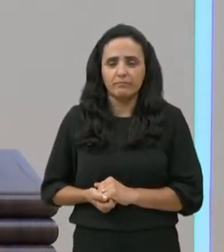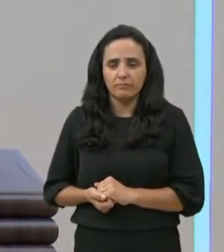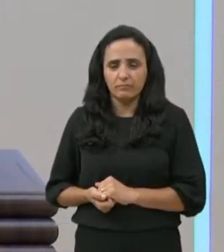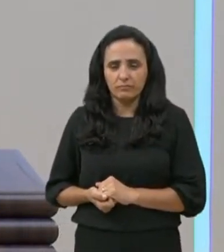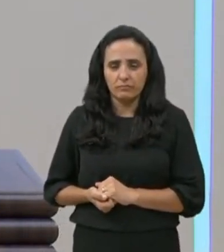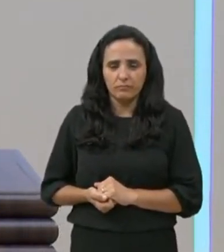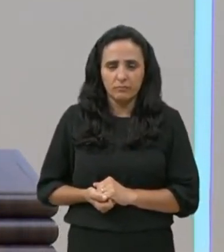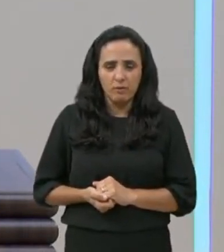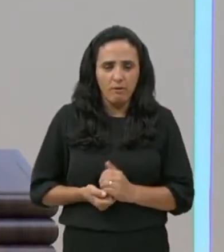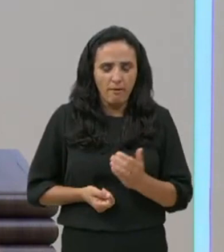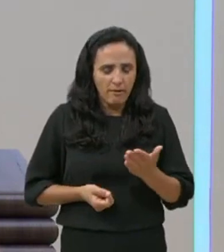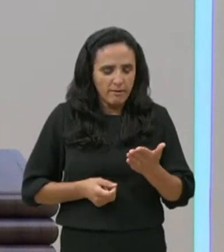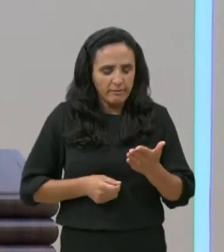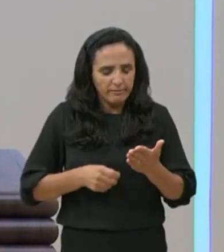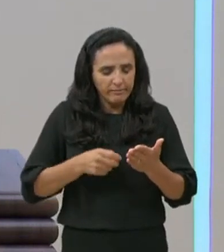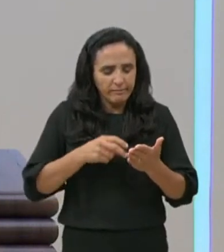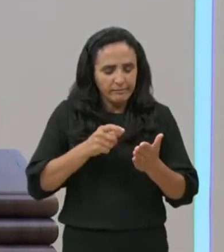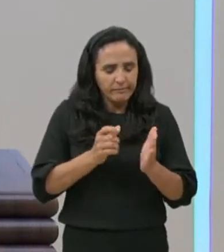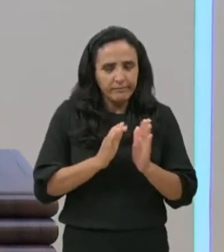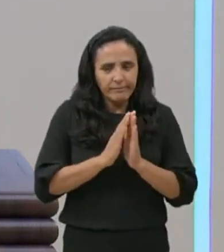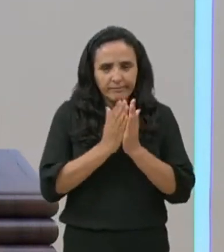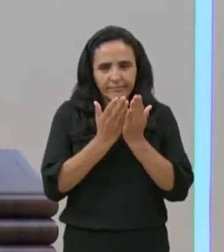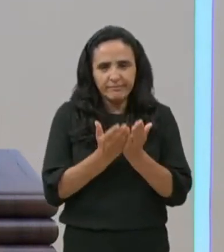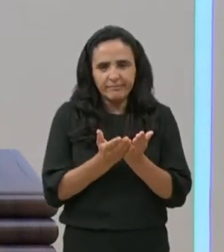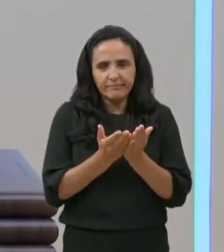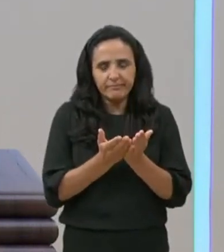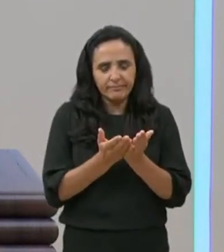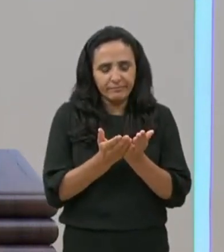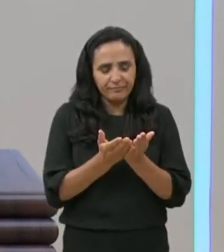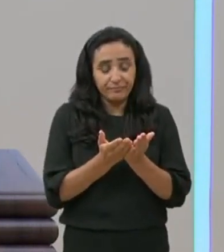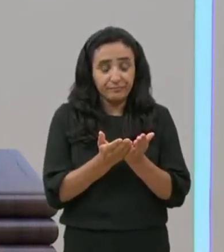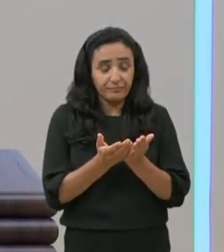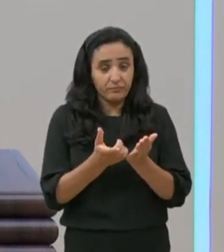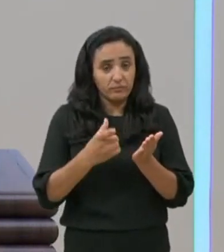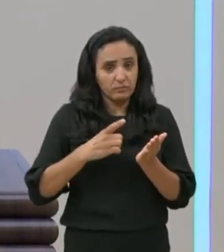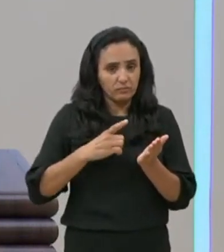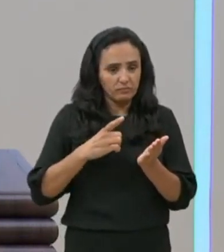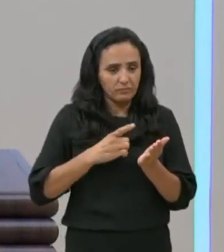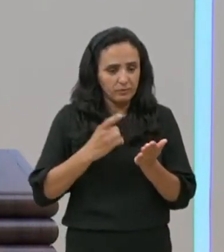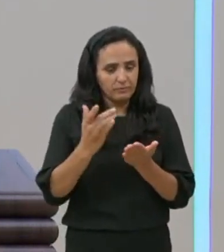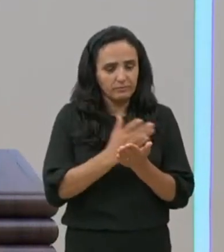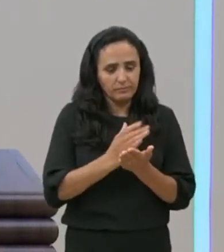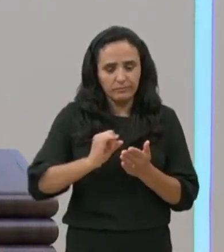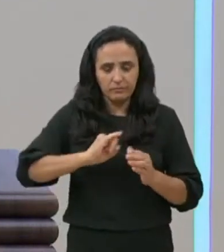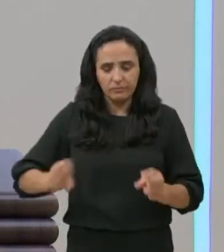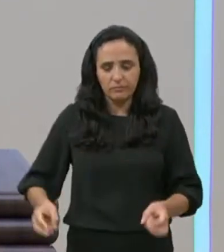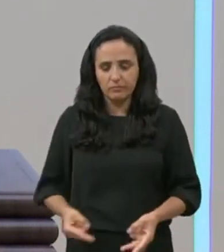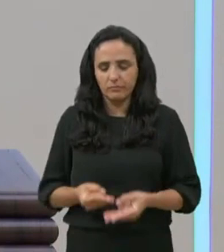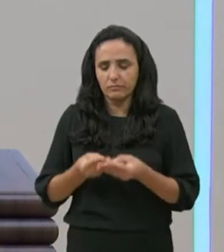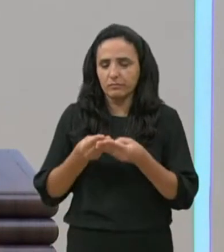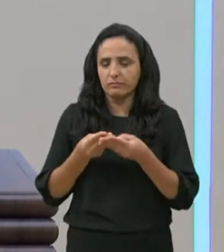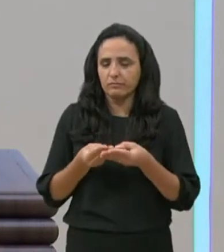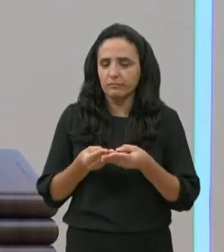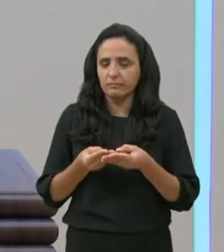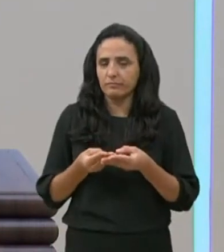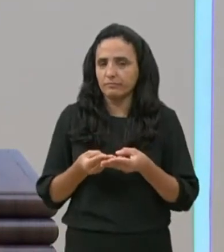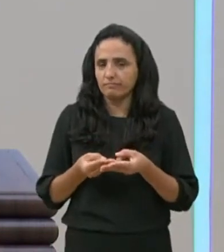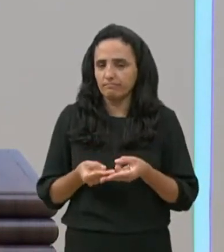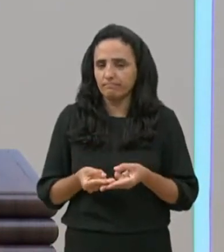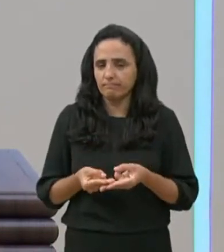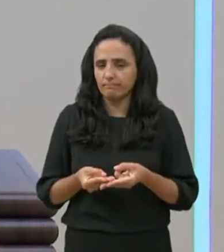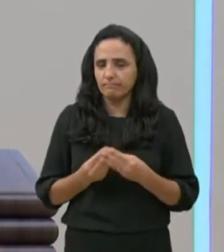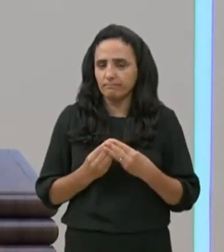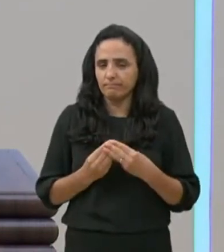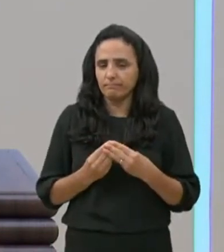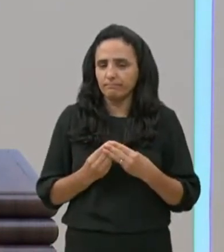envia os anciãos, aqueles que estavam ali, que eram judeus, versículo de número 3, do capítulo